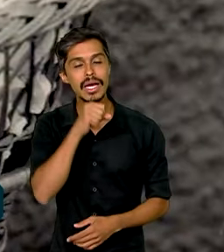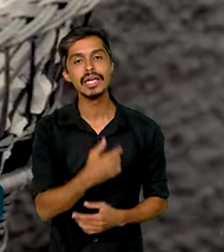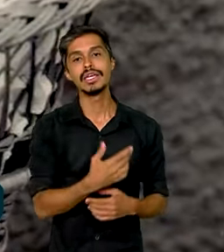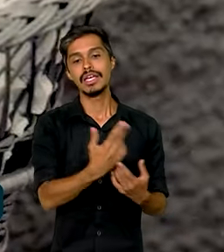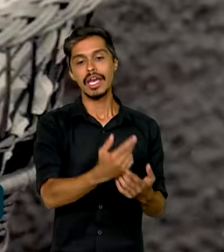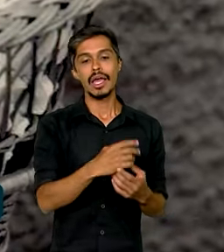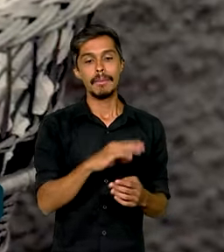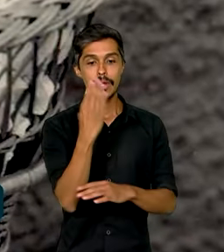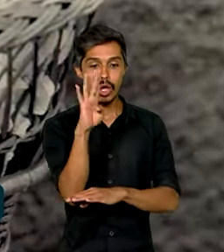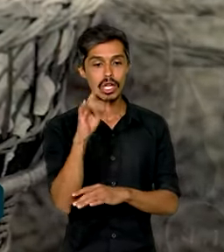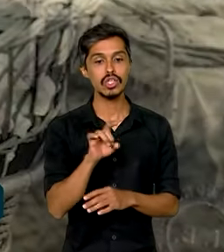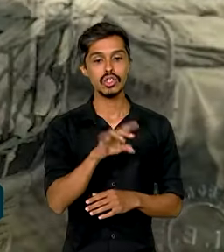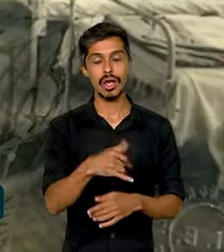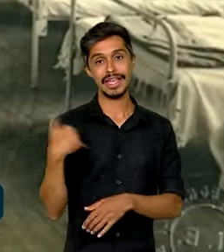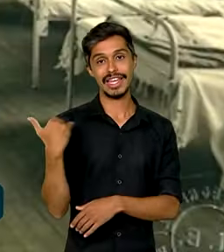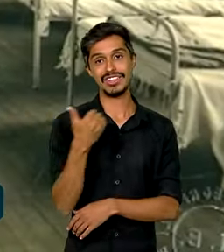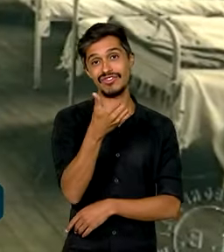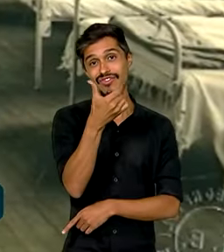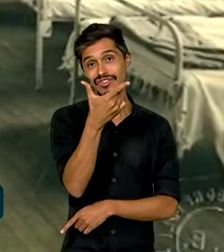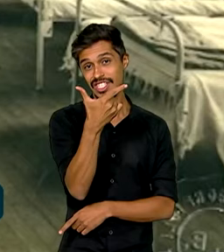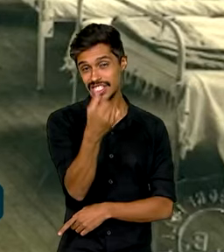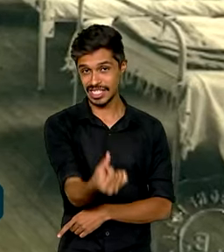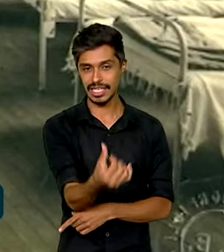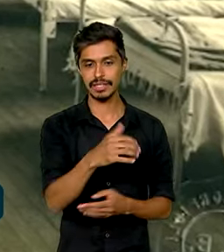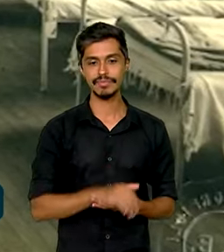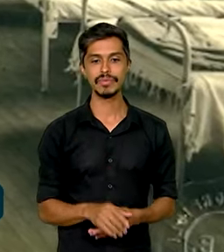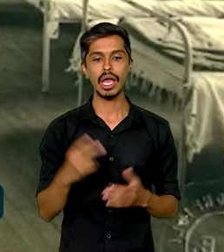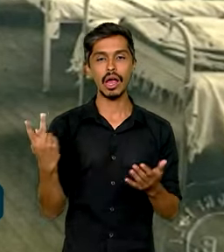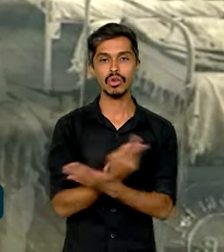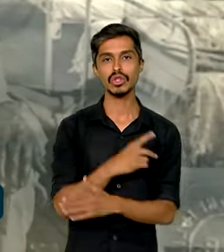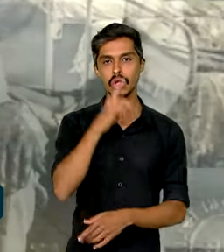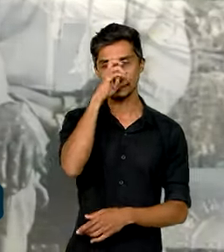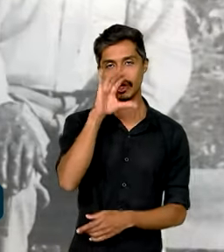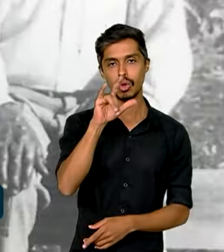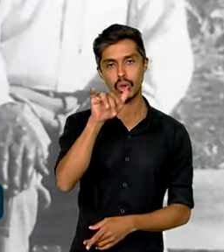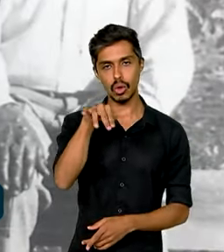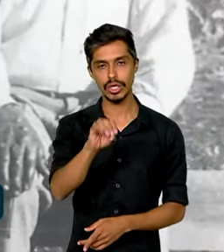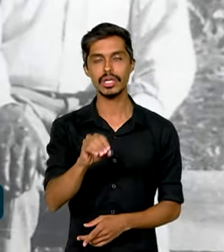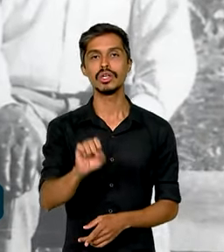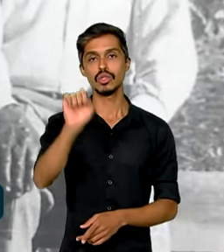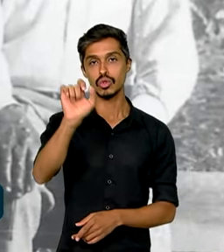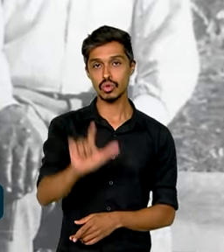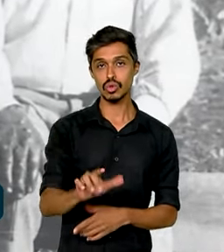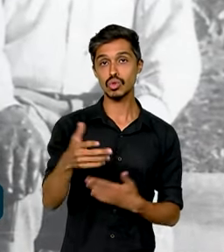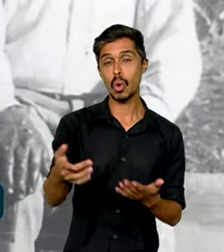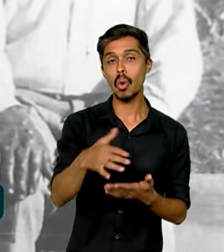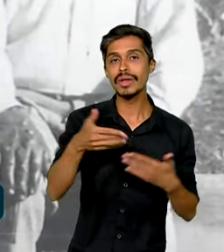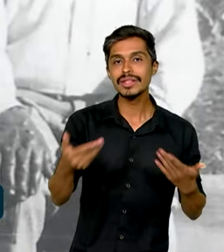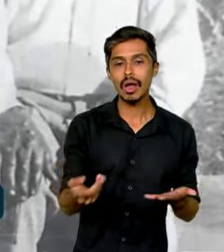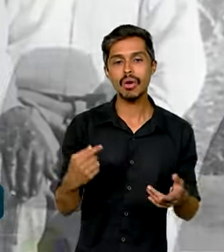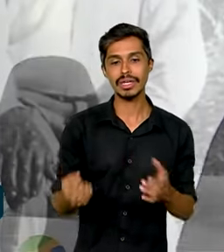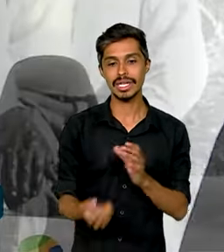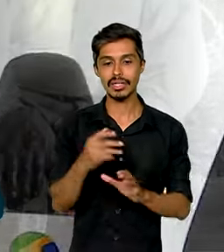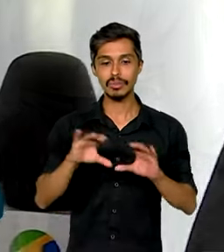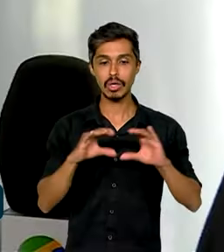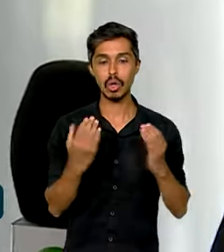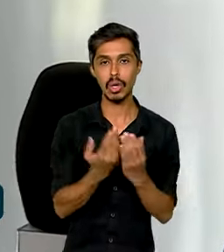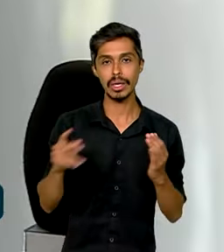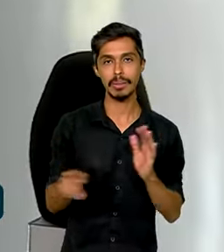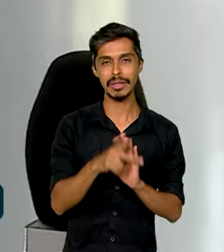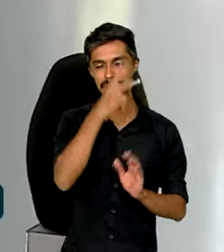A separação compulsória aconteceu no Hospital Colônia, no Rio Grande do Sul, criado para isolar pessoas com ranceníase.